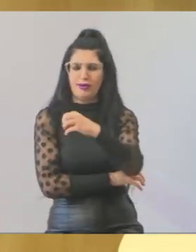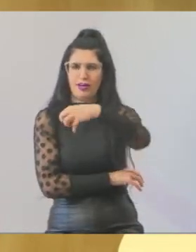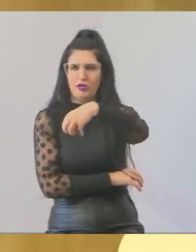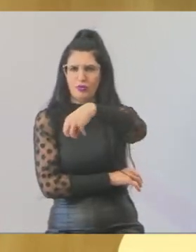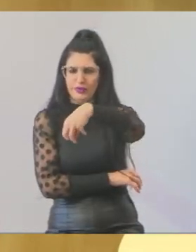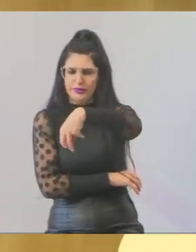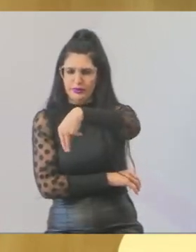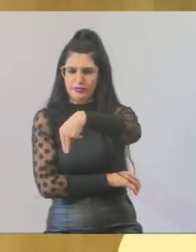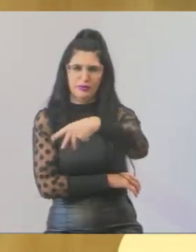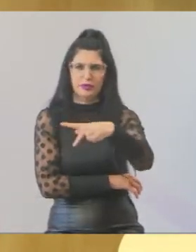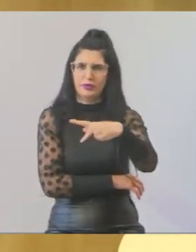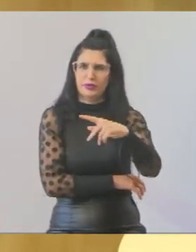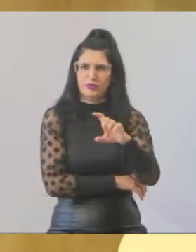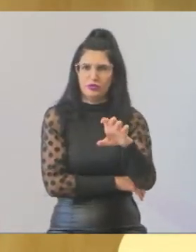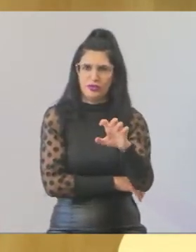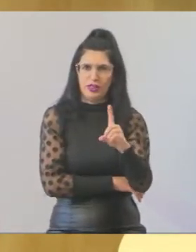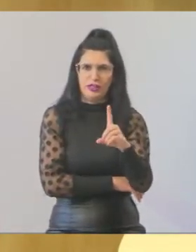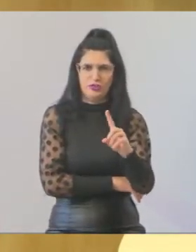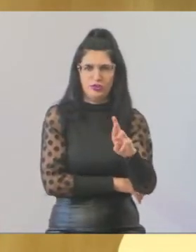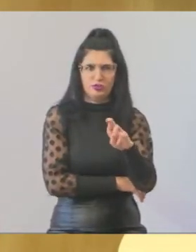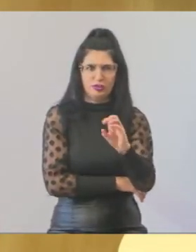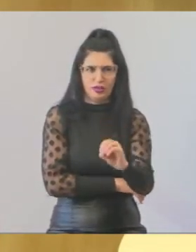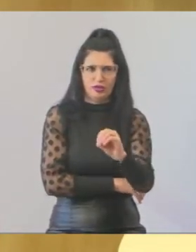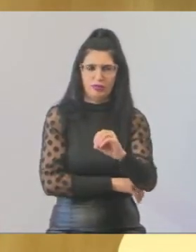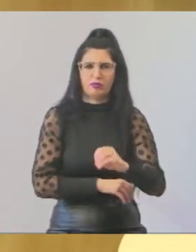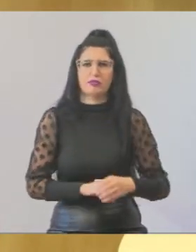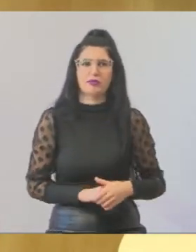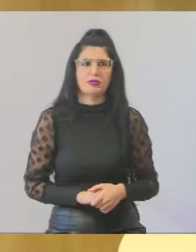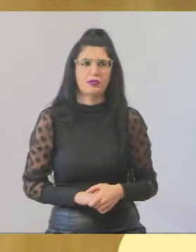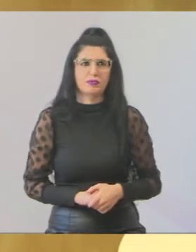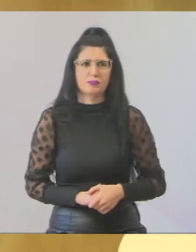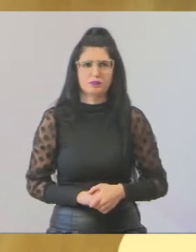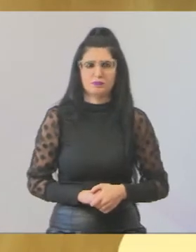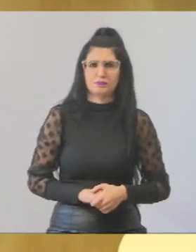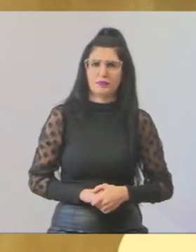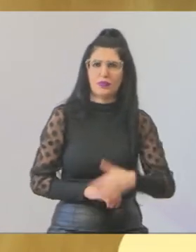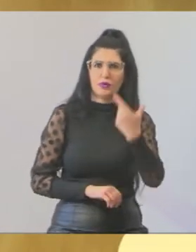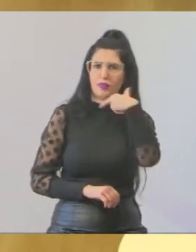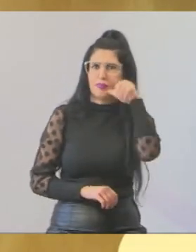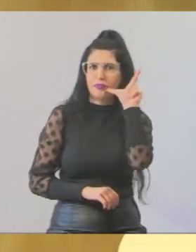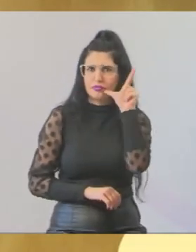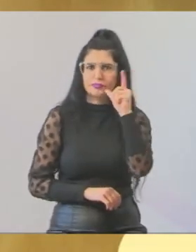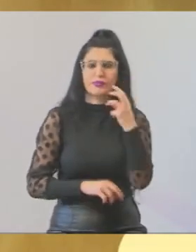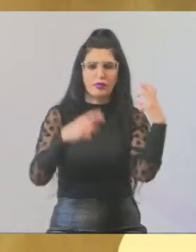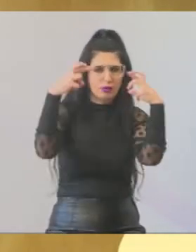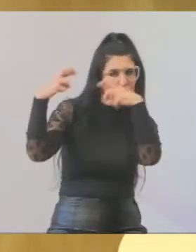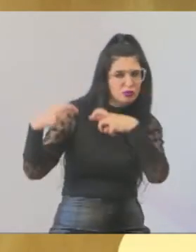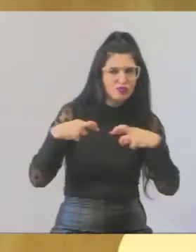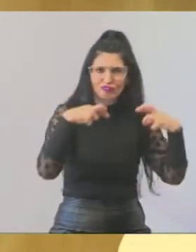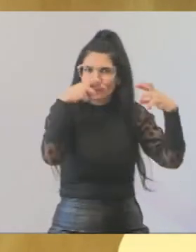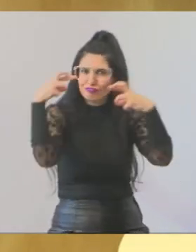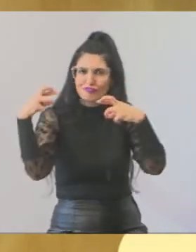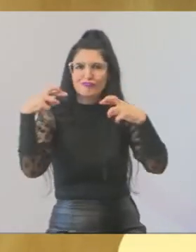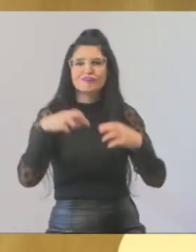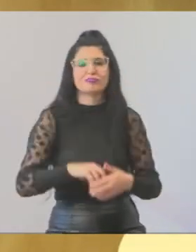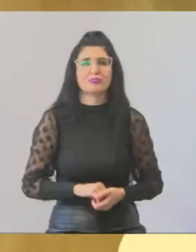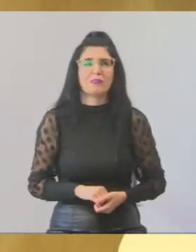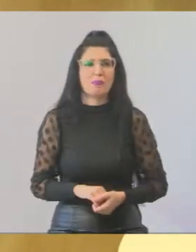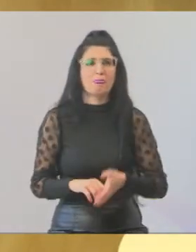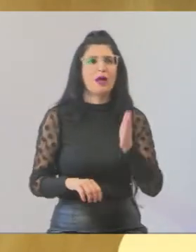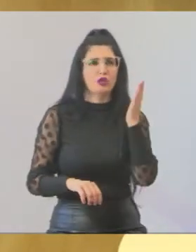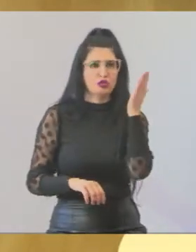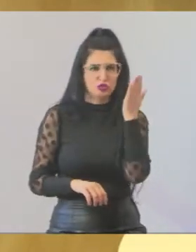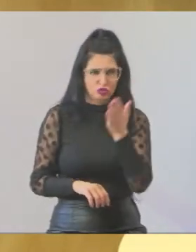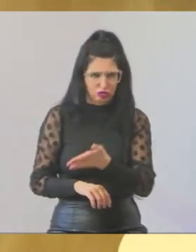dali do Veaduto, até lá na segunda entrada do Garapés, onde estivemos lá fiscalizando, a equipe da infraestrutura já estão fazendo a